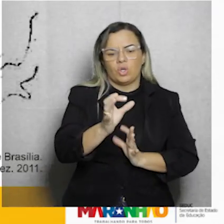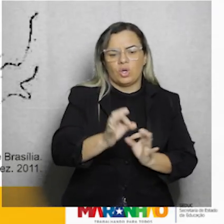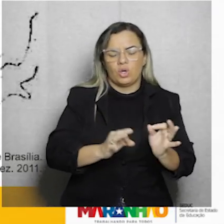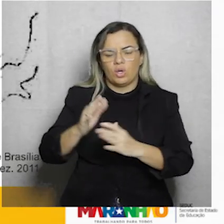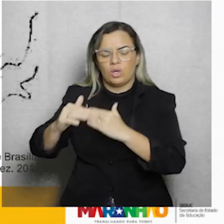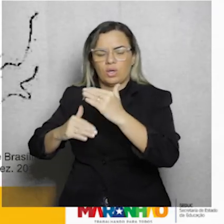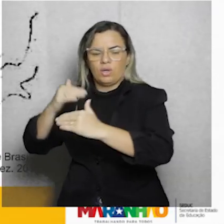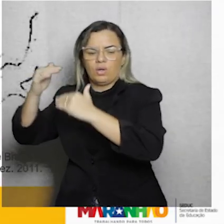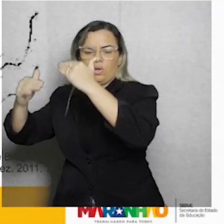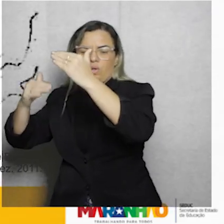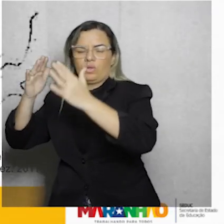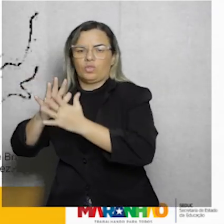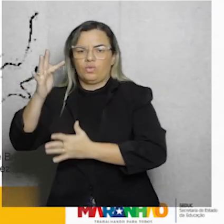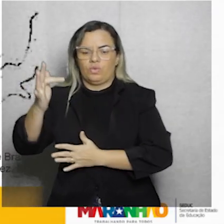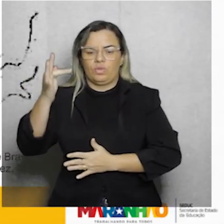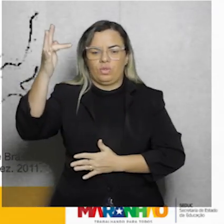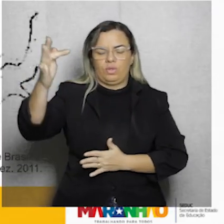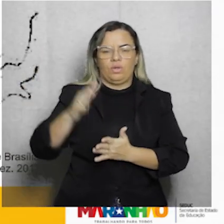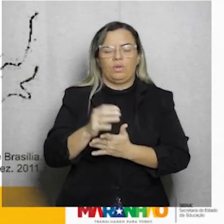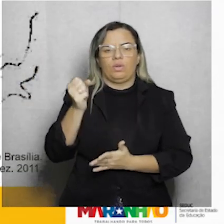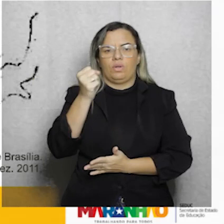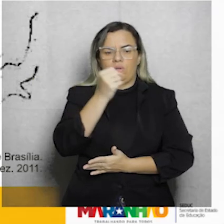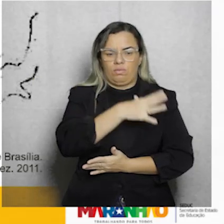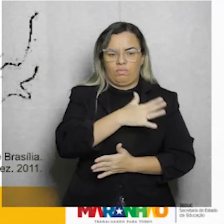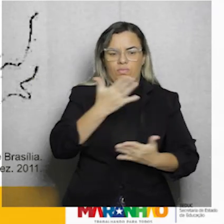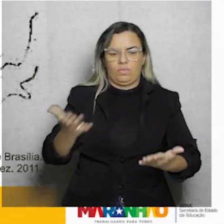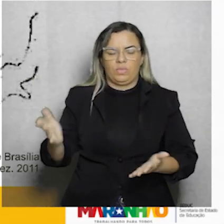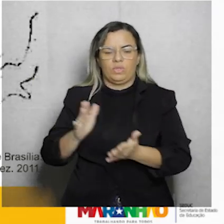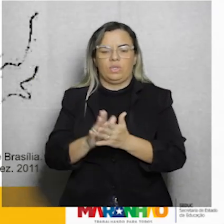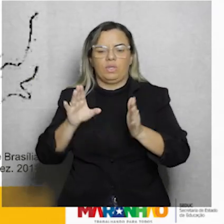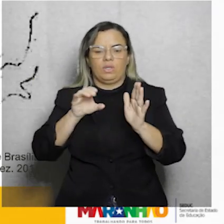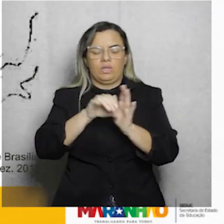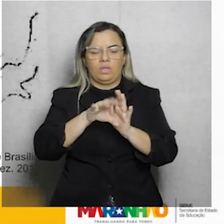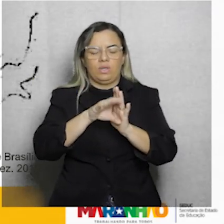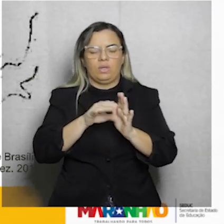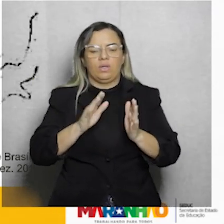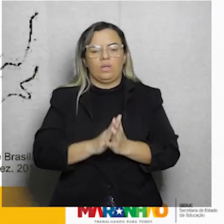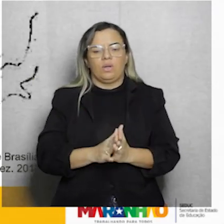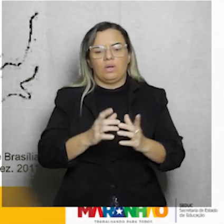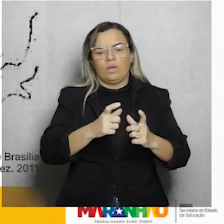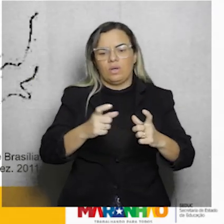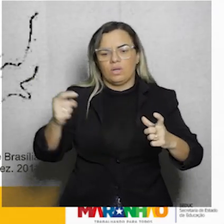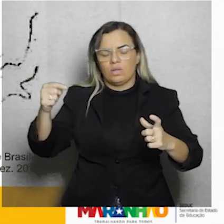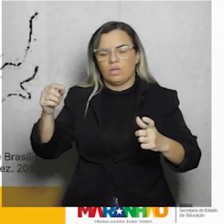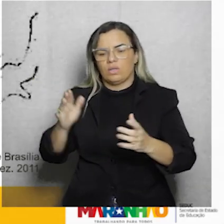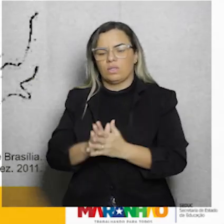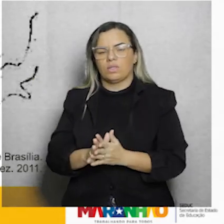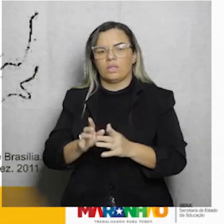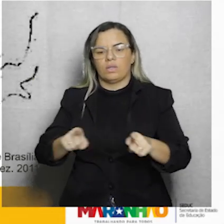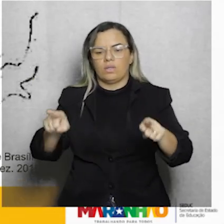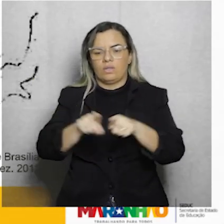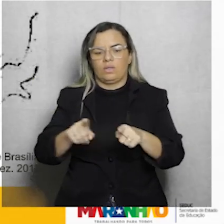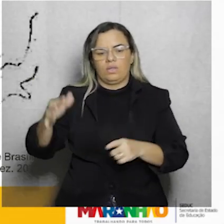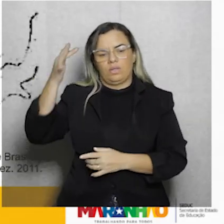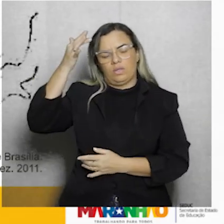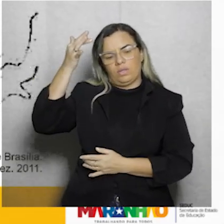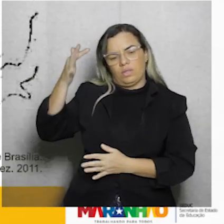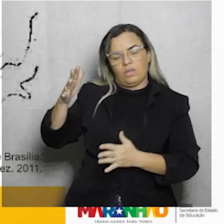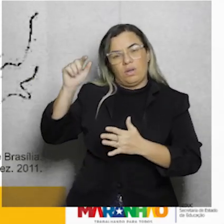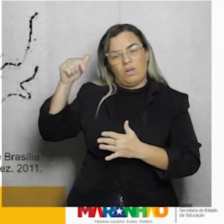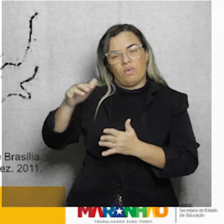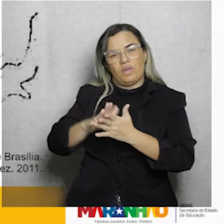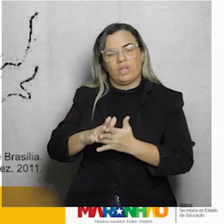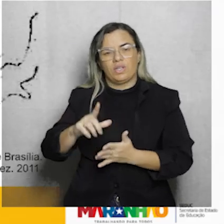modernidade e clima de futuro. Então, esses conceitos, eles abrangem ao mesmo tempo o quê? A filosofia do